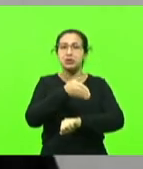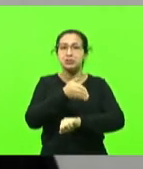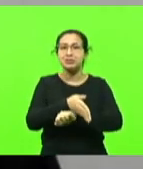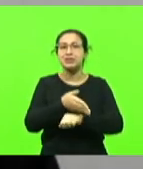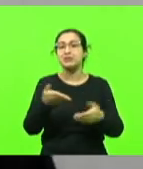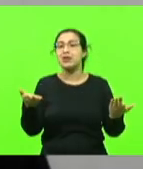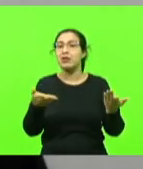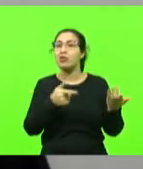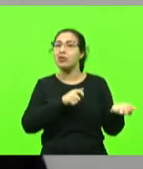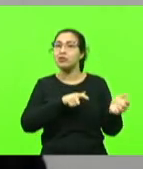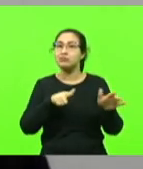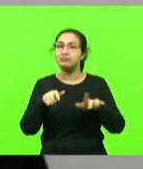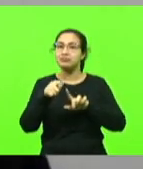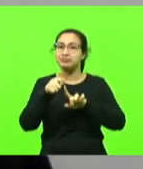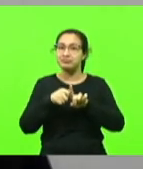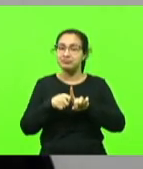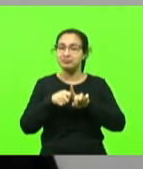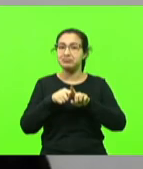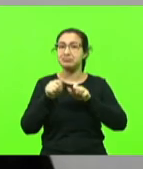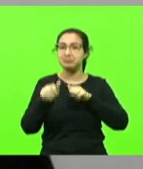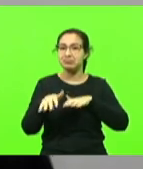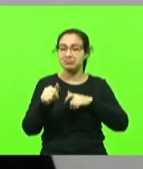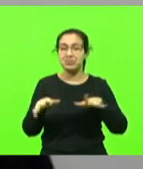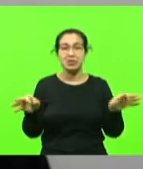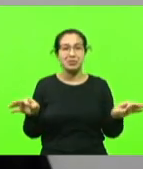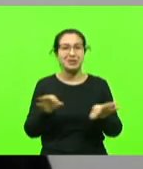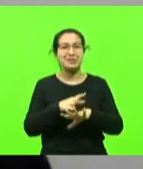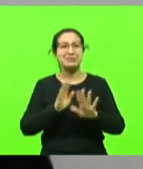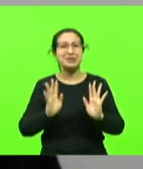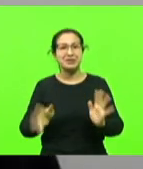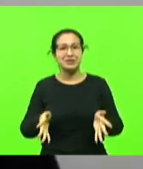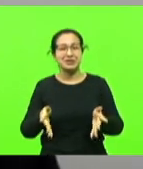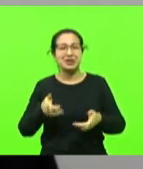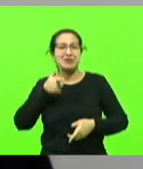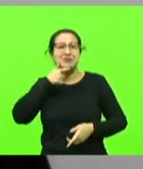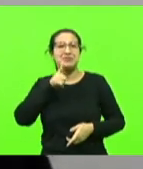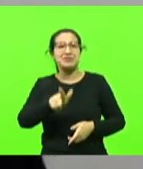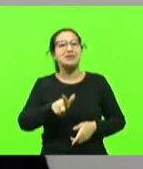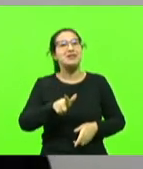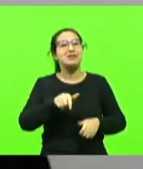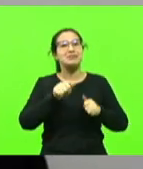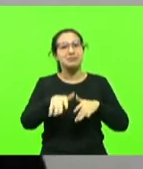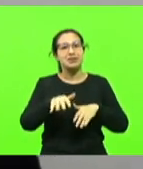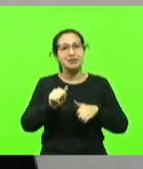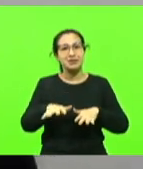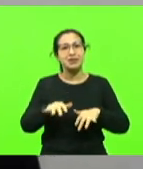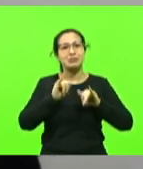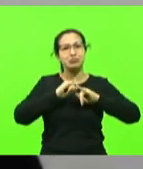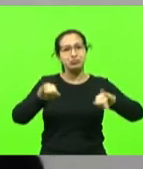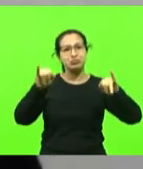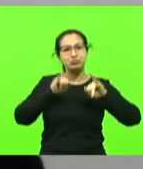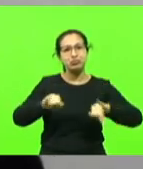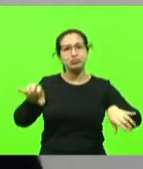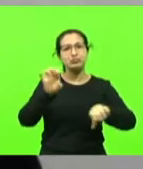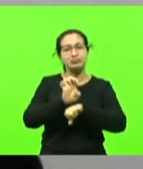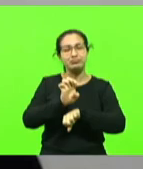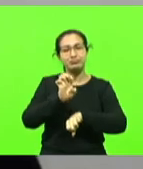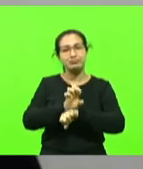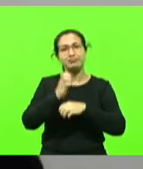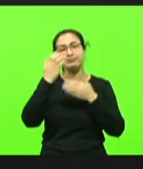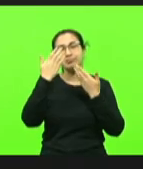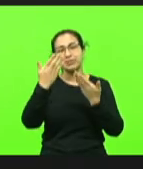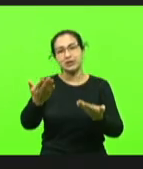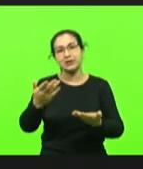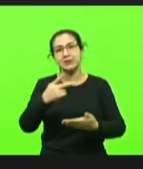setembro realmente com chave de ouro com a realização desse setembro de grande repercussão estadual. Muito obrigado, senhor presidente.